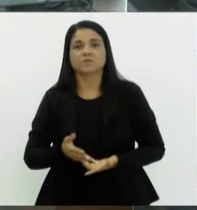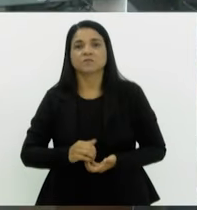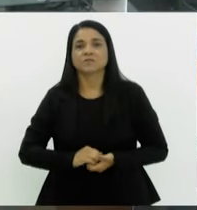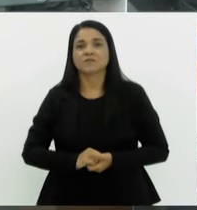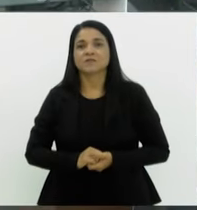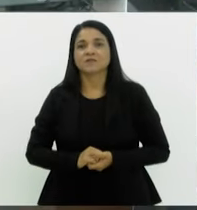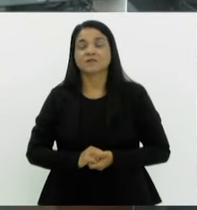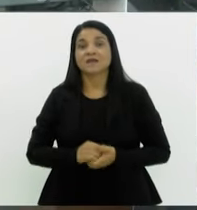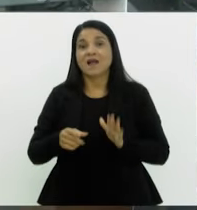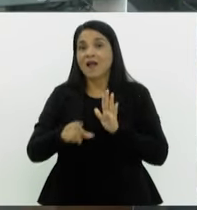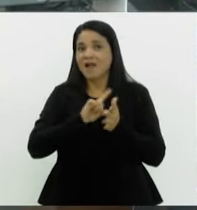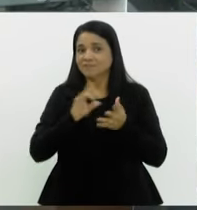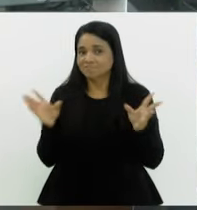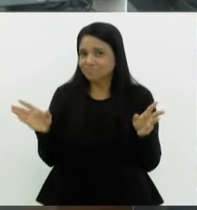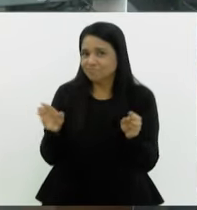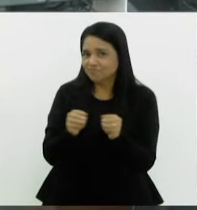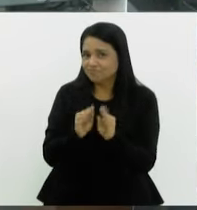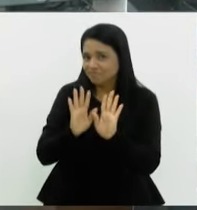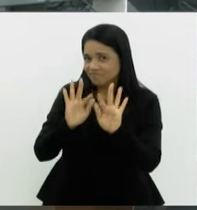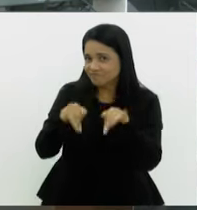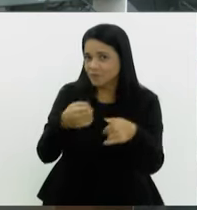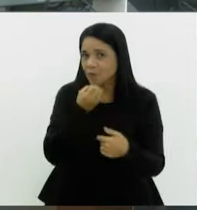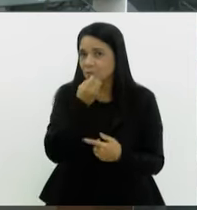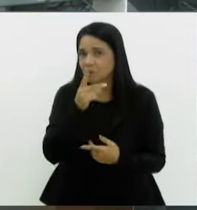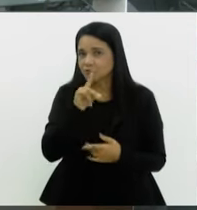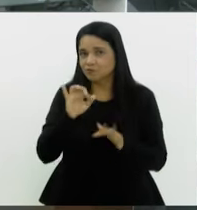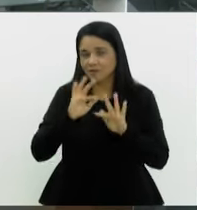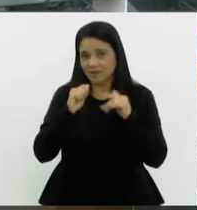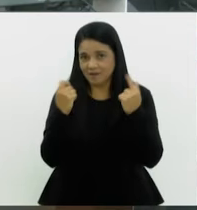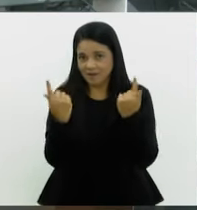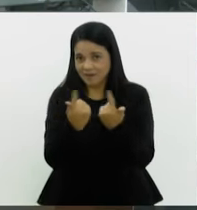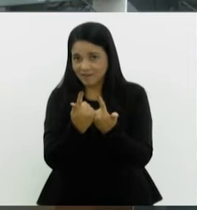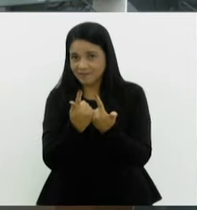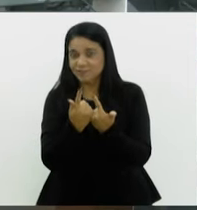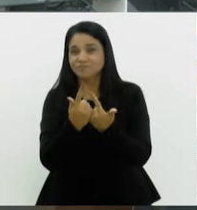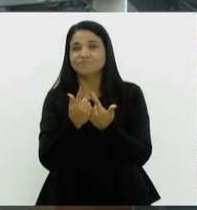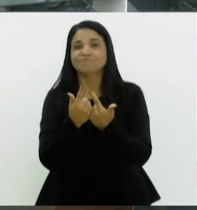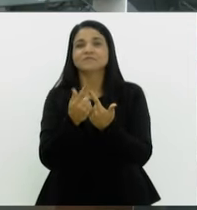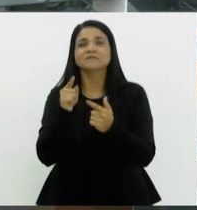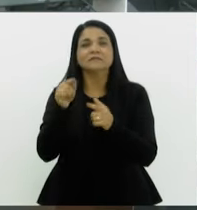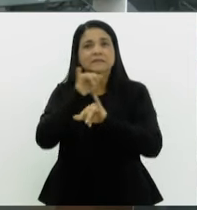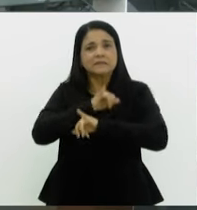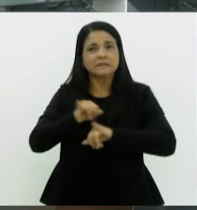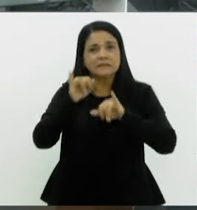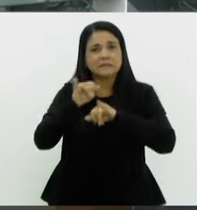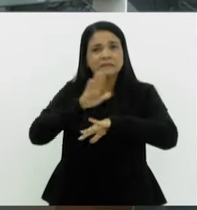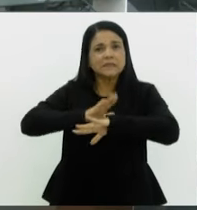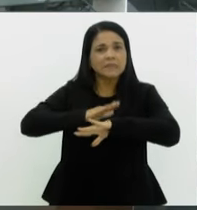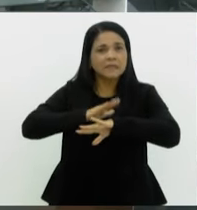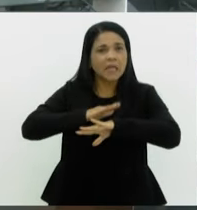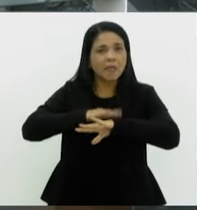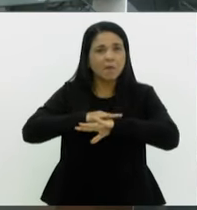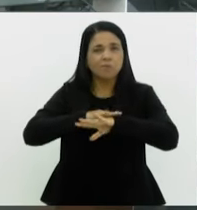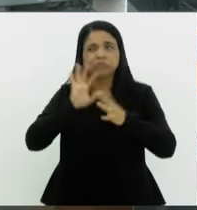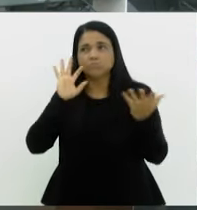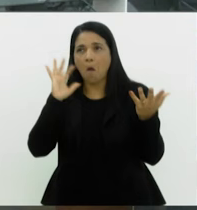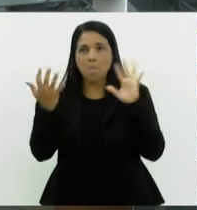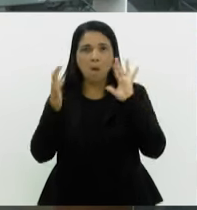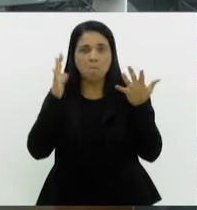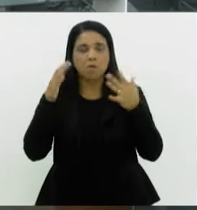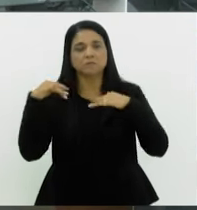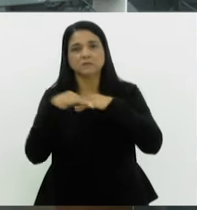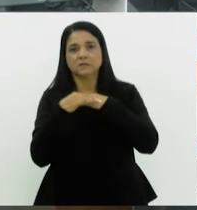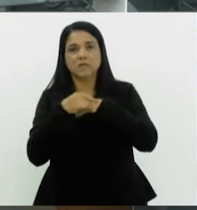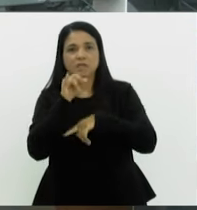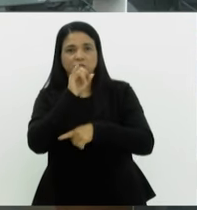Bom, e antes de encerrar a edição de hoje do Bom Dia Alerja, a gente vai dar aquele giro para saber o tempo em algumas cidades aqui no Estado do Rio de